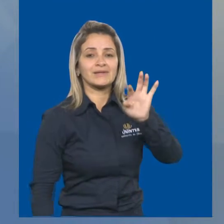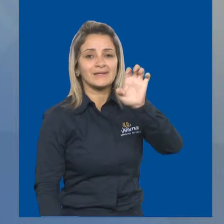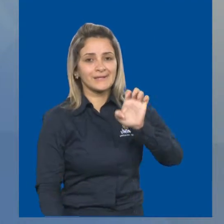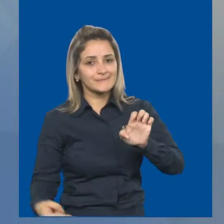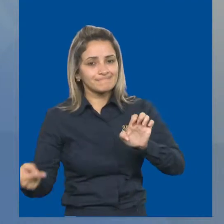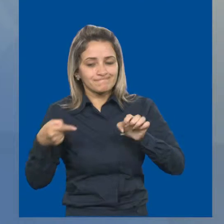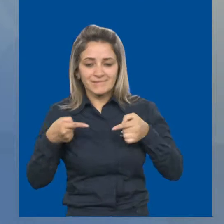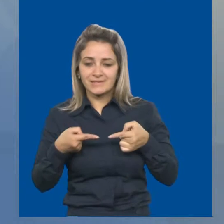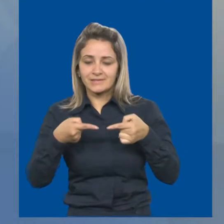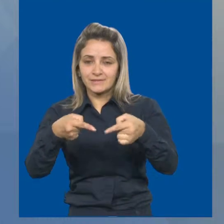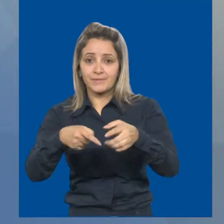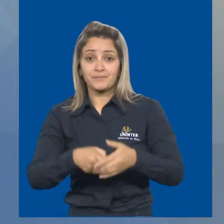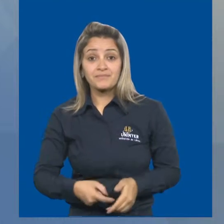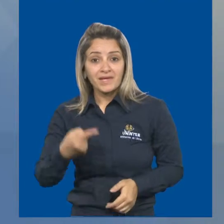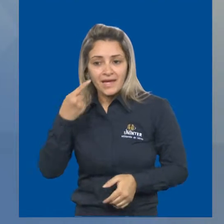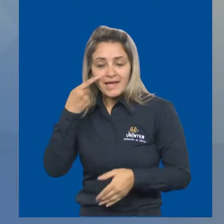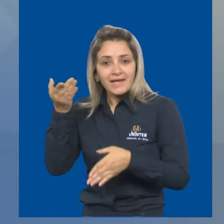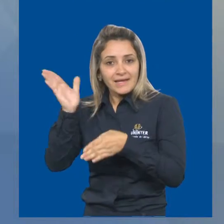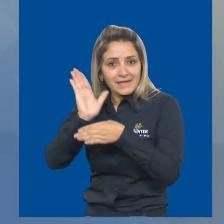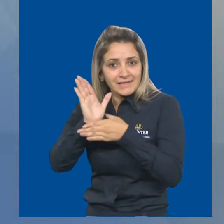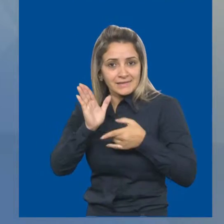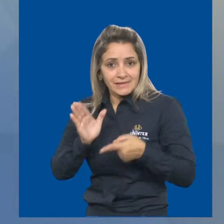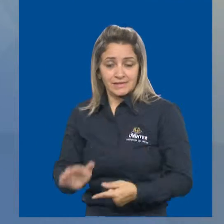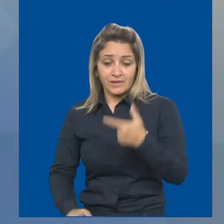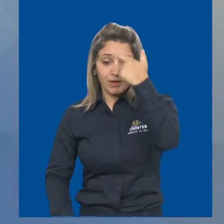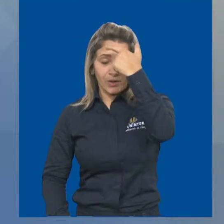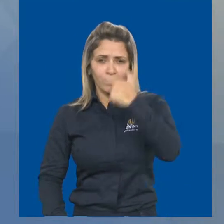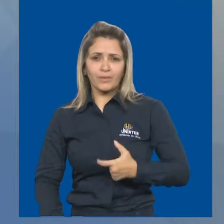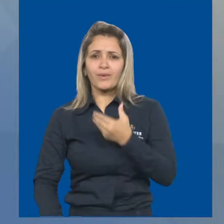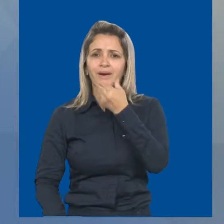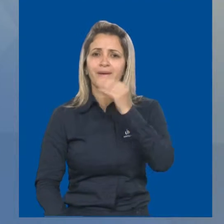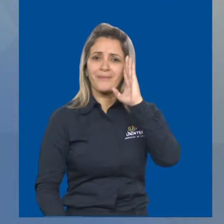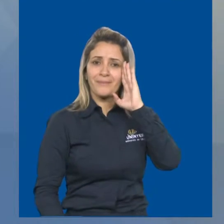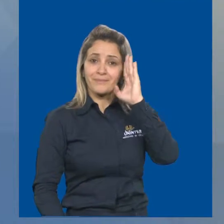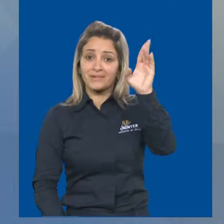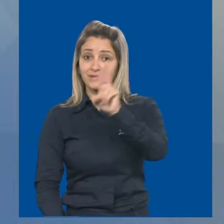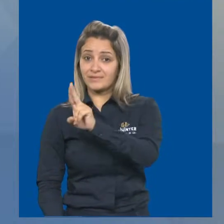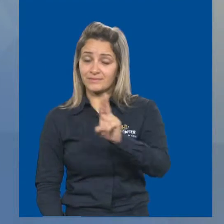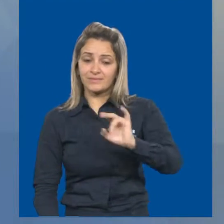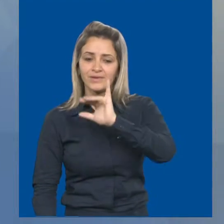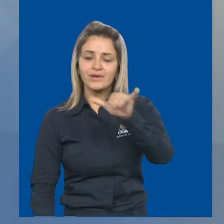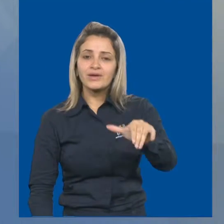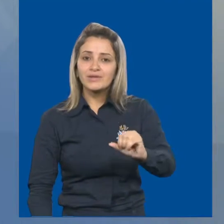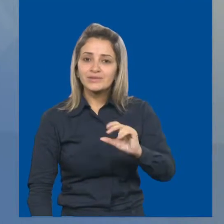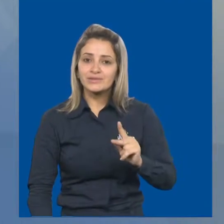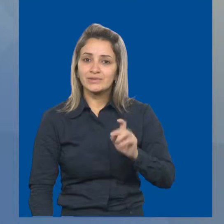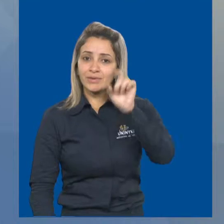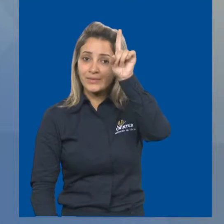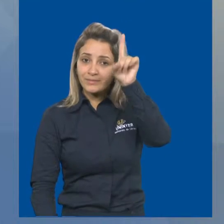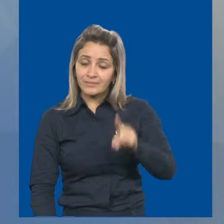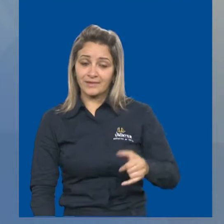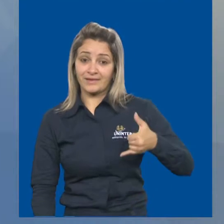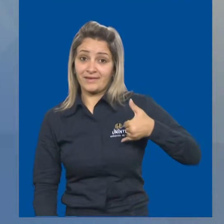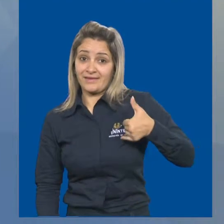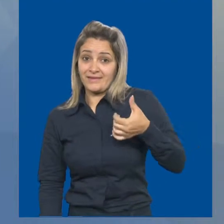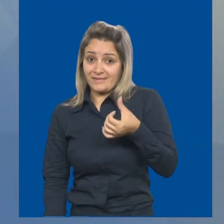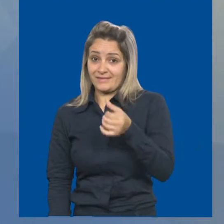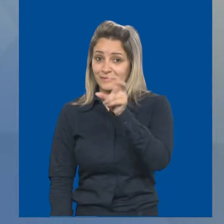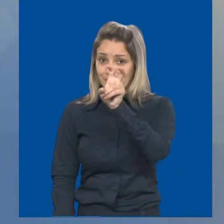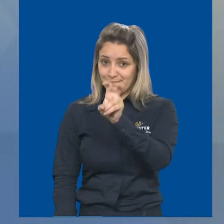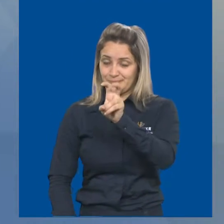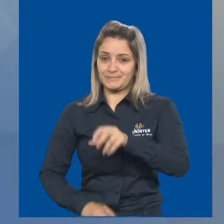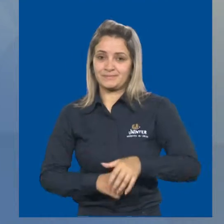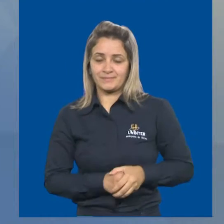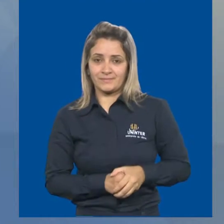No filme A Grande Beleza, o personagem principal, Jep Gambardella, é um homem de 65 anos.